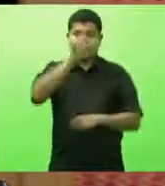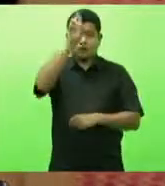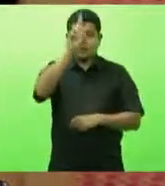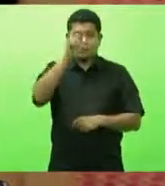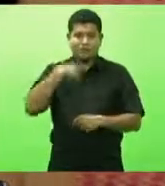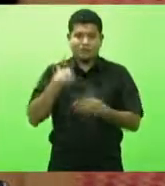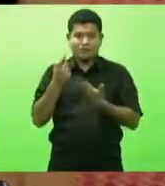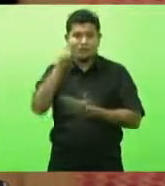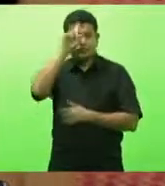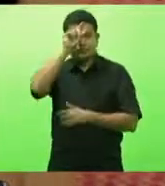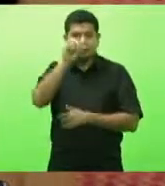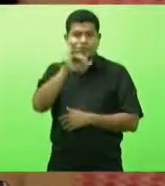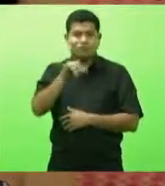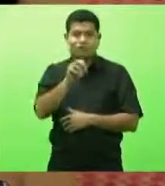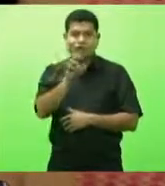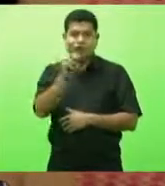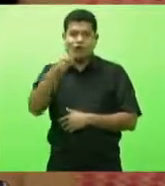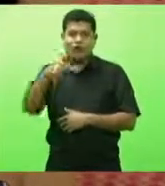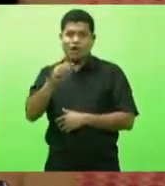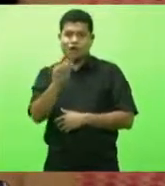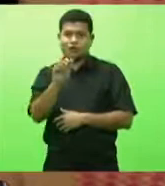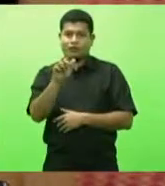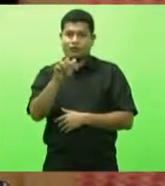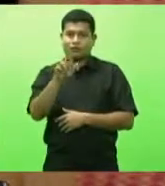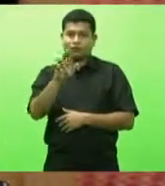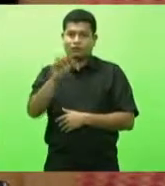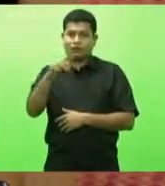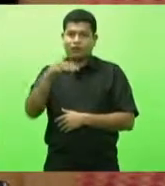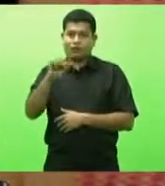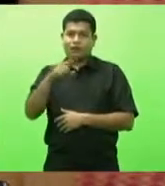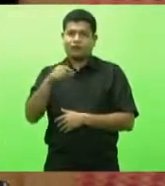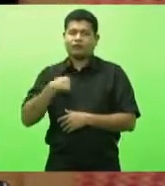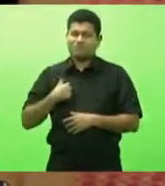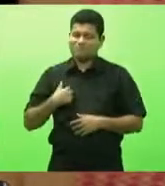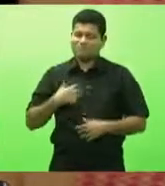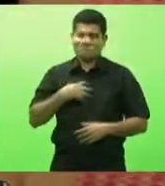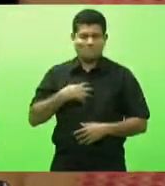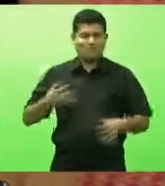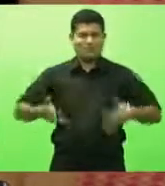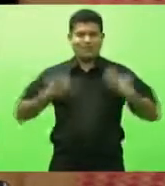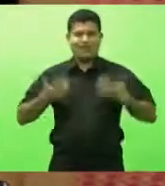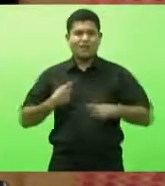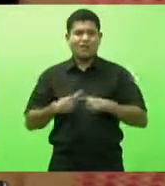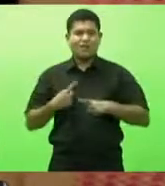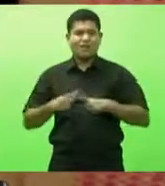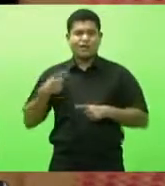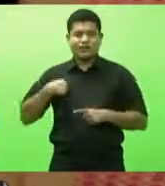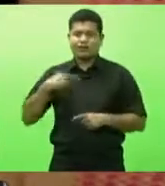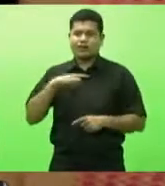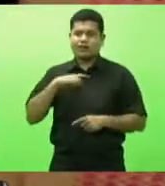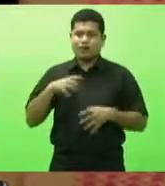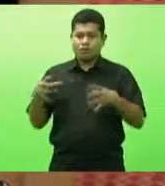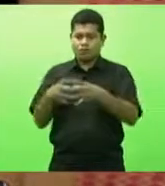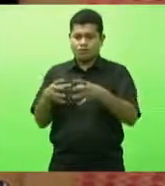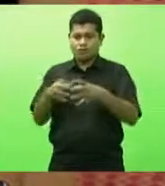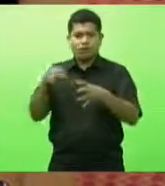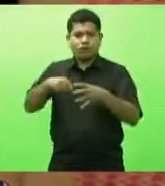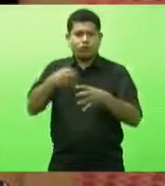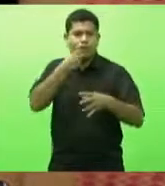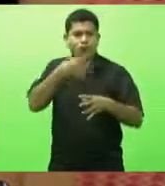muito feliz, porque se tem já um corpo clínico competente, tem um corpo clínico